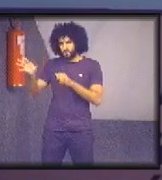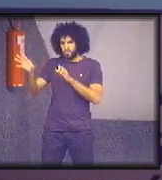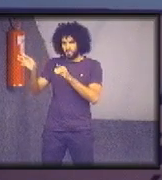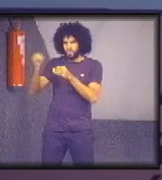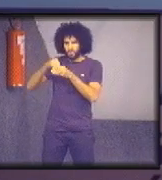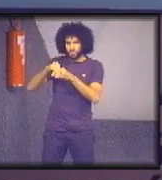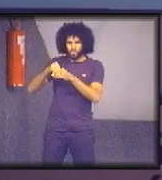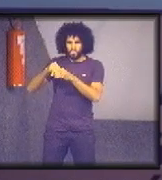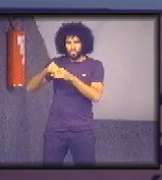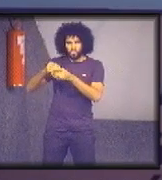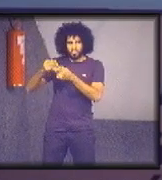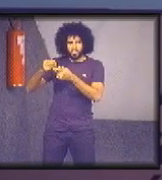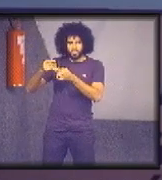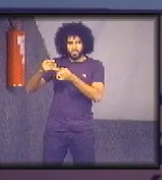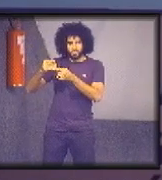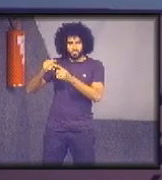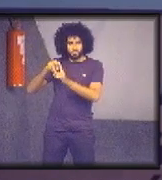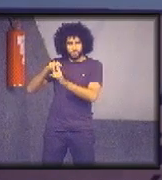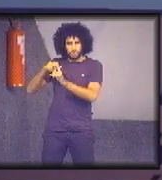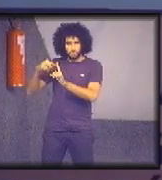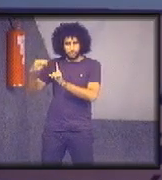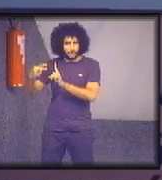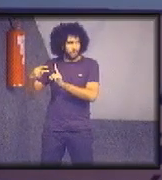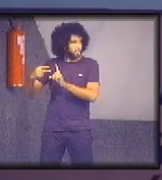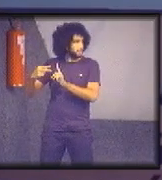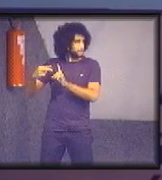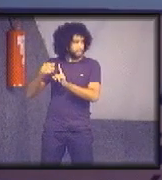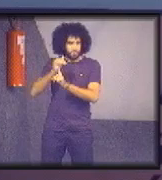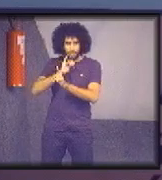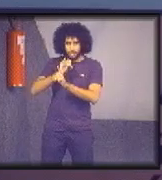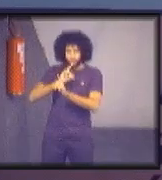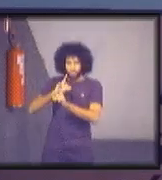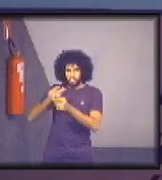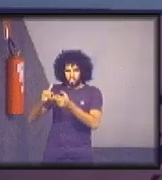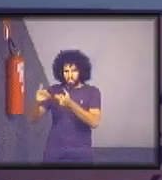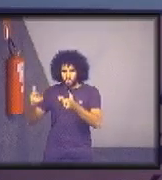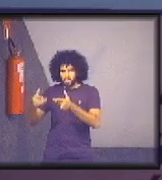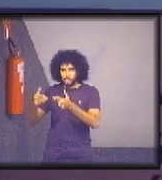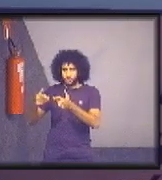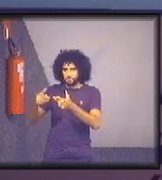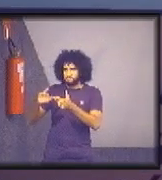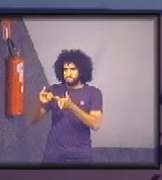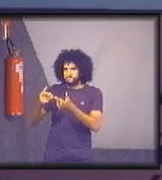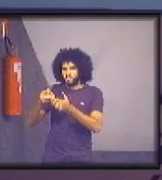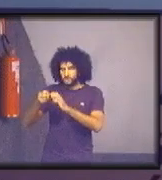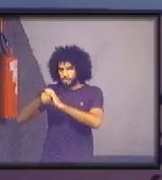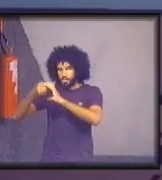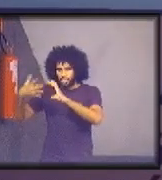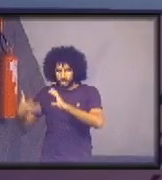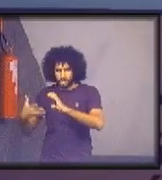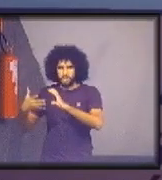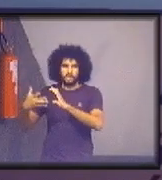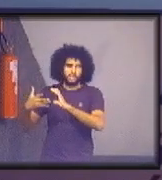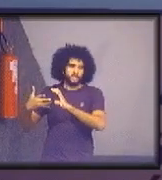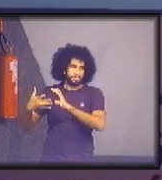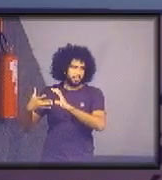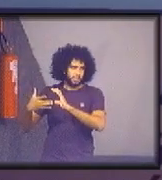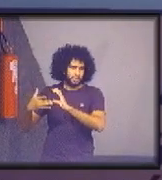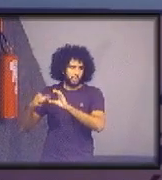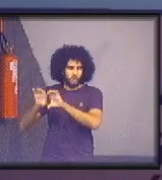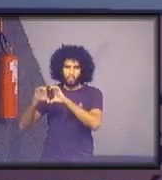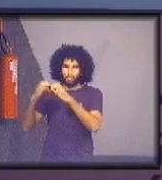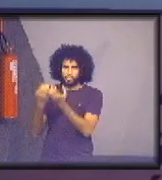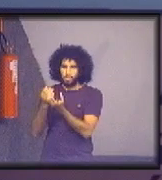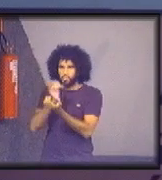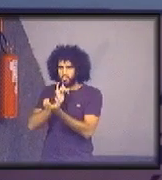avaliados na premiação ações de caráter comunitário, como as que foram apresentadas pela desembargadora do Paranáus de Jumanhão?